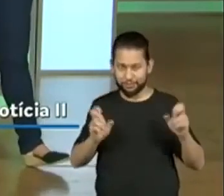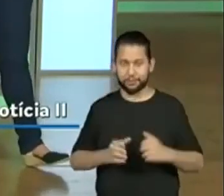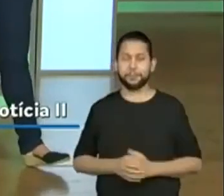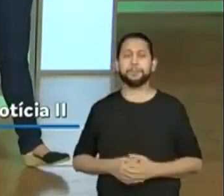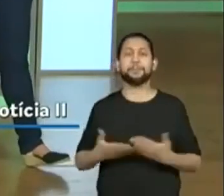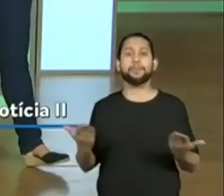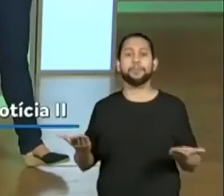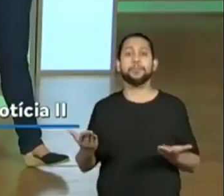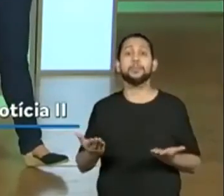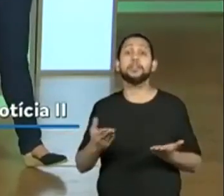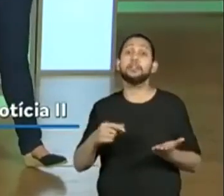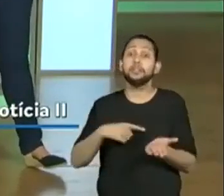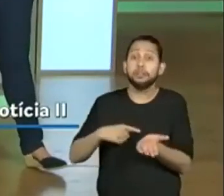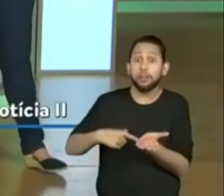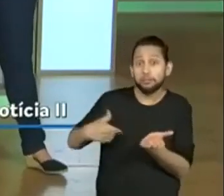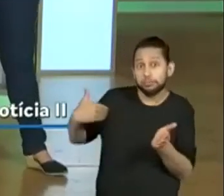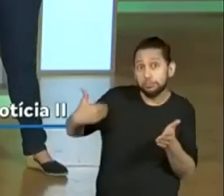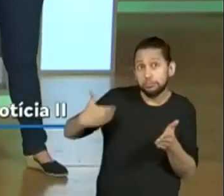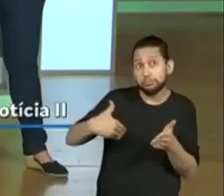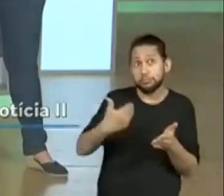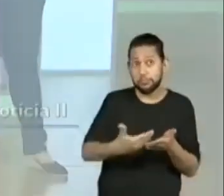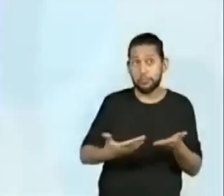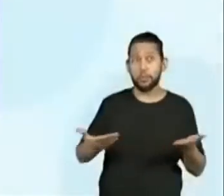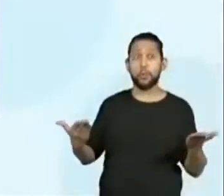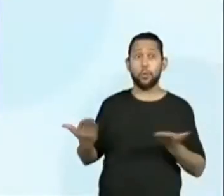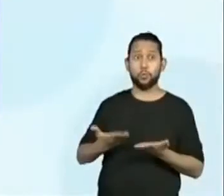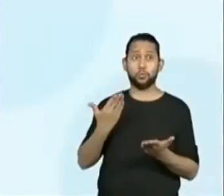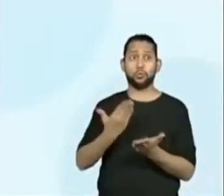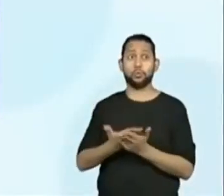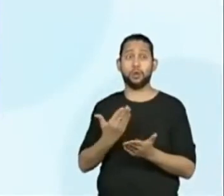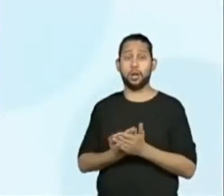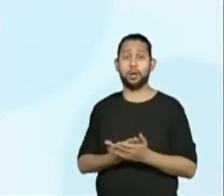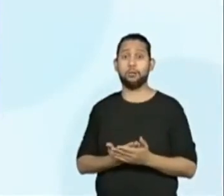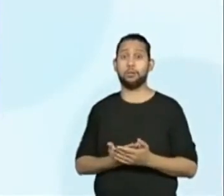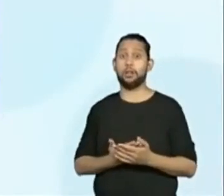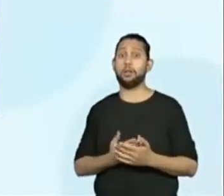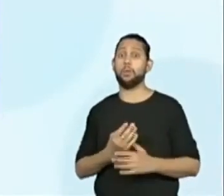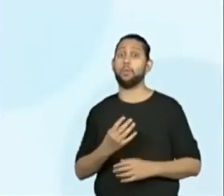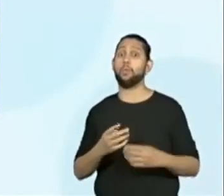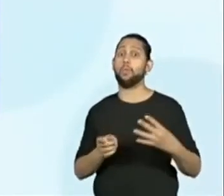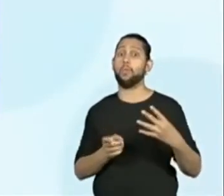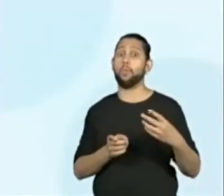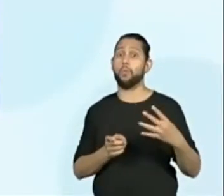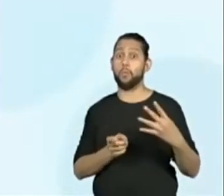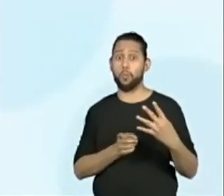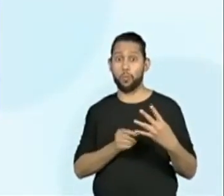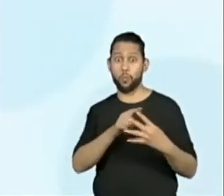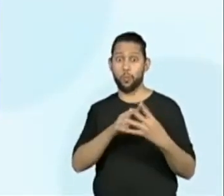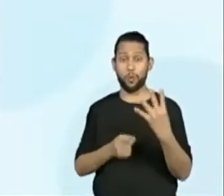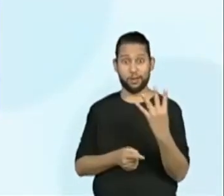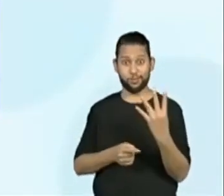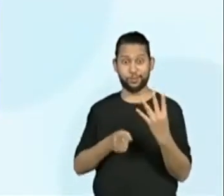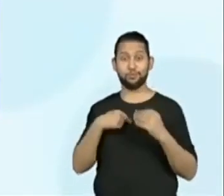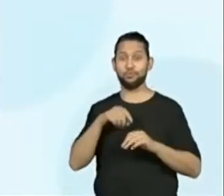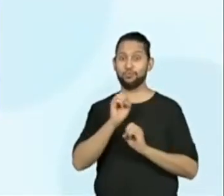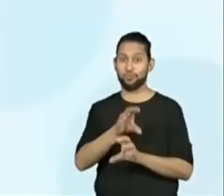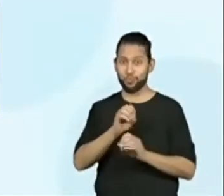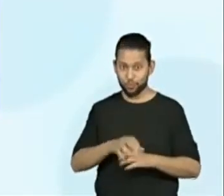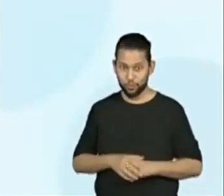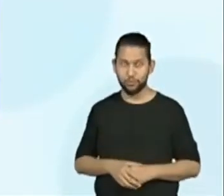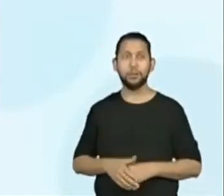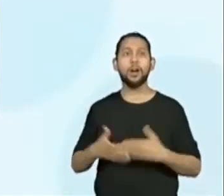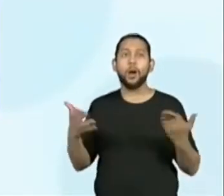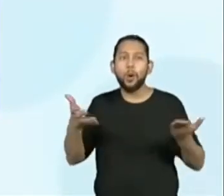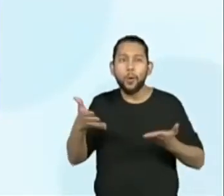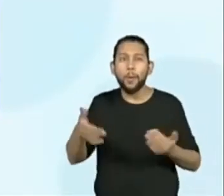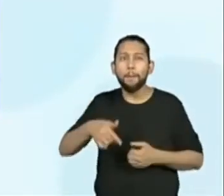didática tem uma trajetória. Nós estamos aí na aula 4, de olho em mais uma notícia. Estão olhando aí, ó, são 10